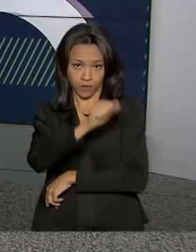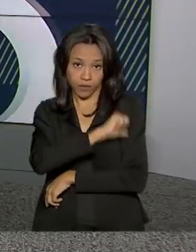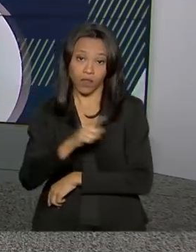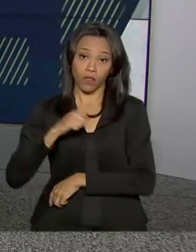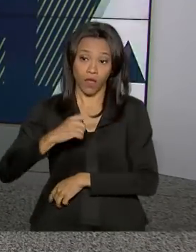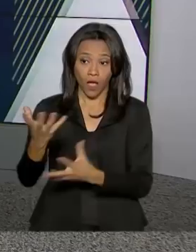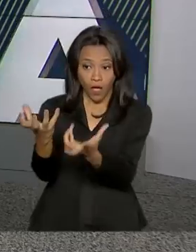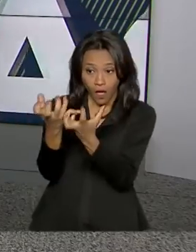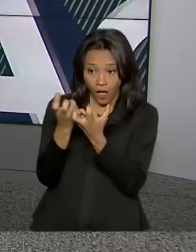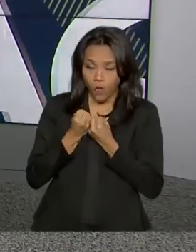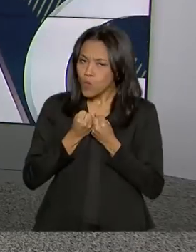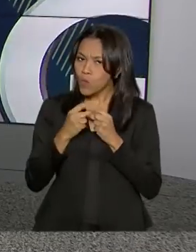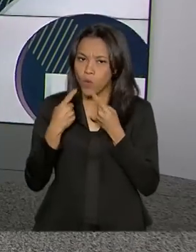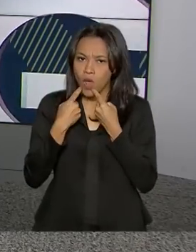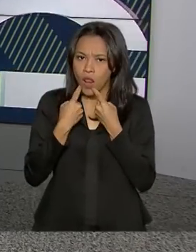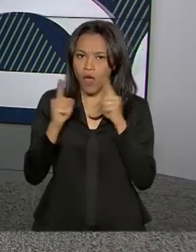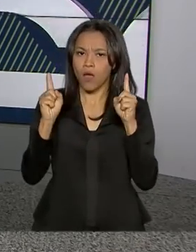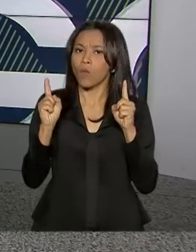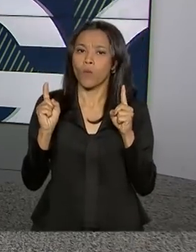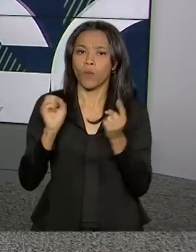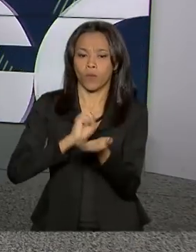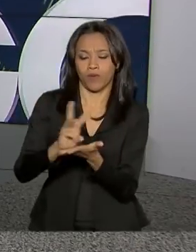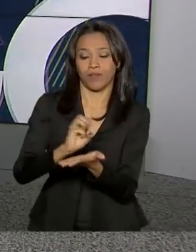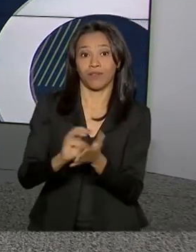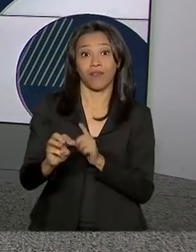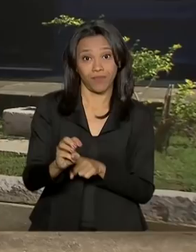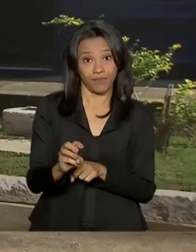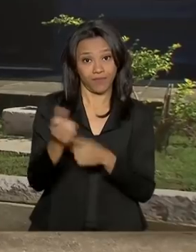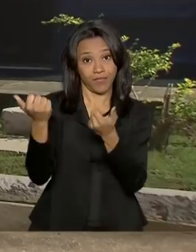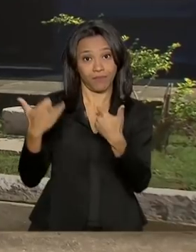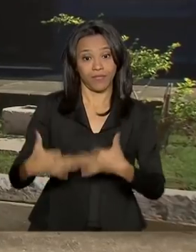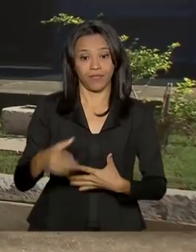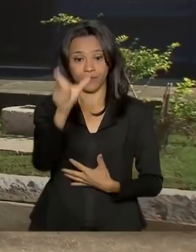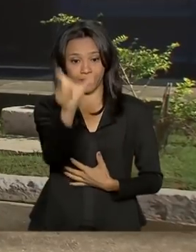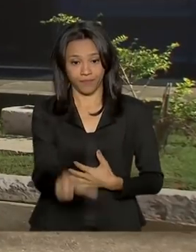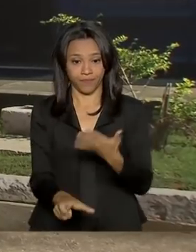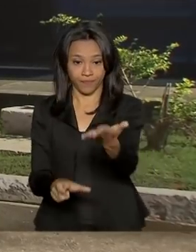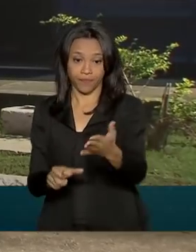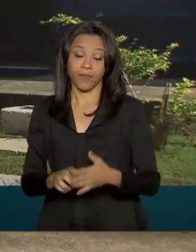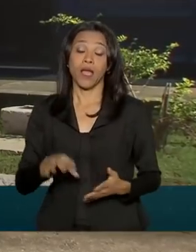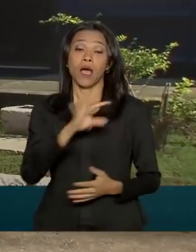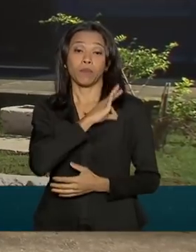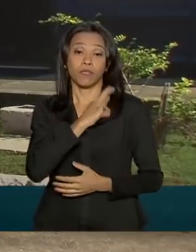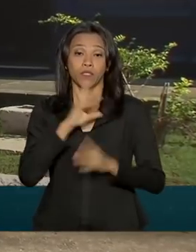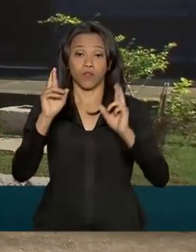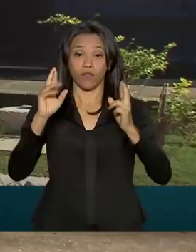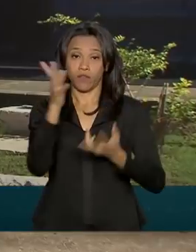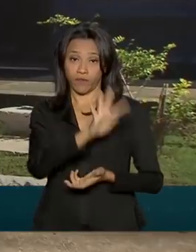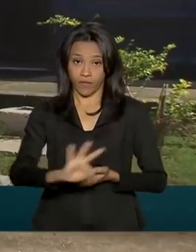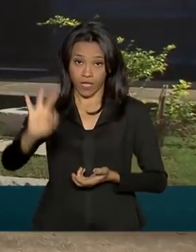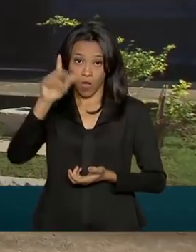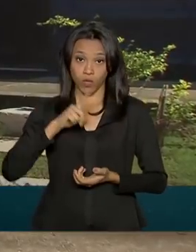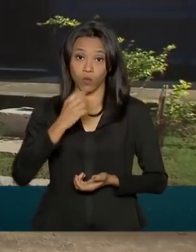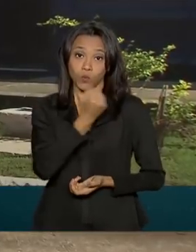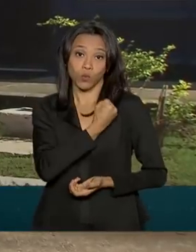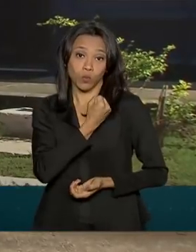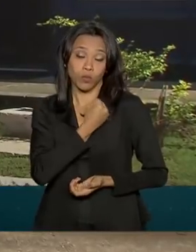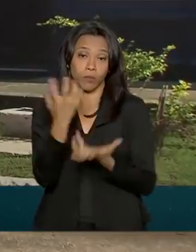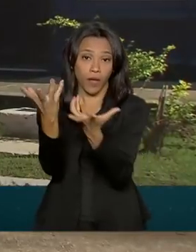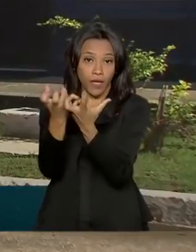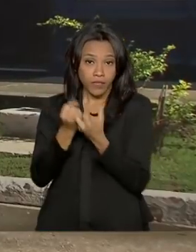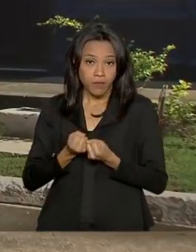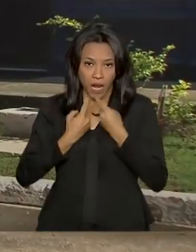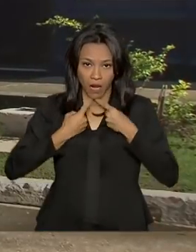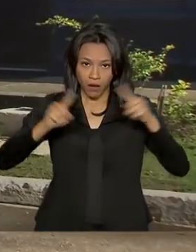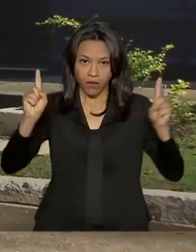Quem explica para a gente é o repórter Tiago Pimenta. A Polícia Rodoviária Federal, no Rio de Janeiro, disponibilizou um número para o recebimento de